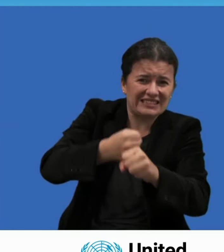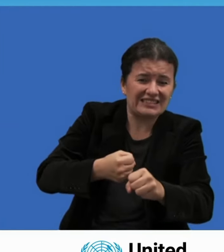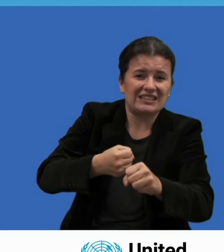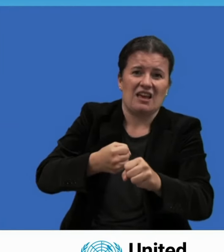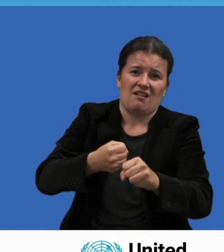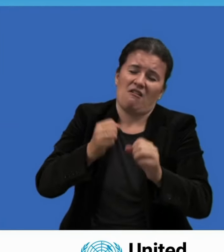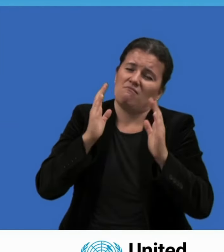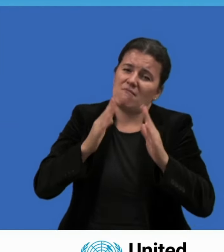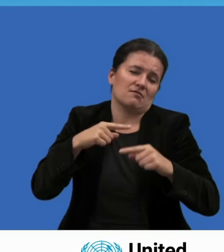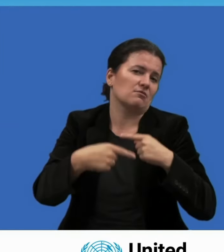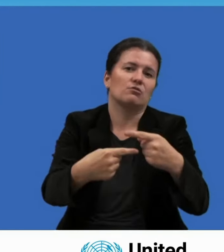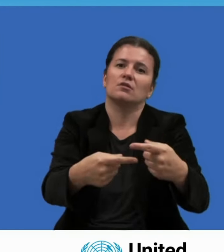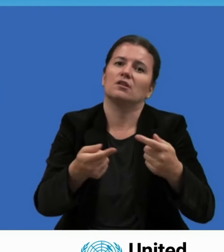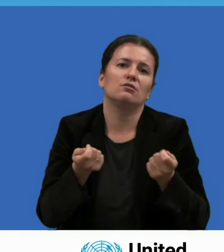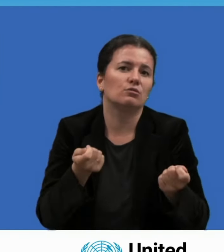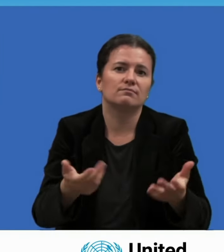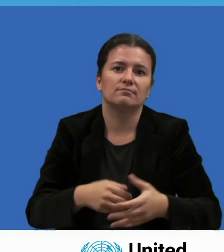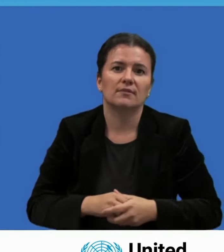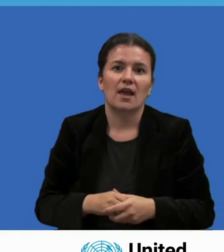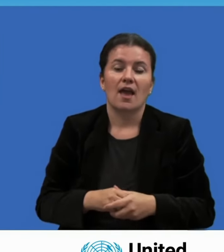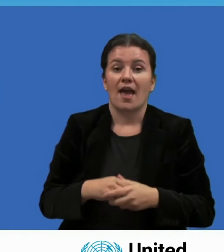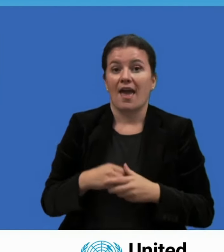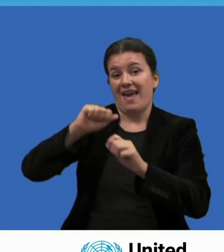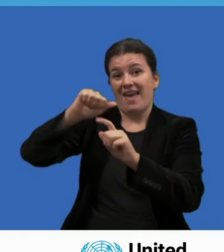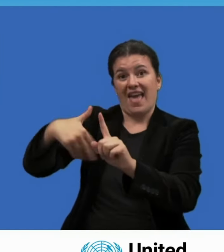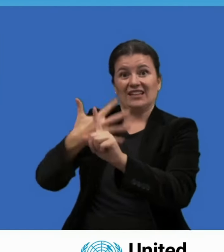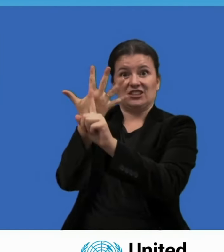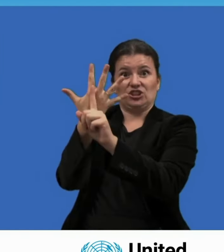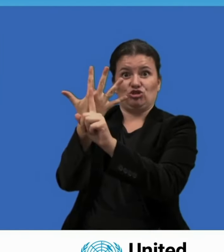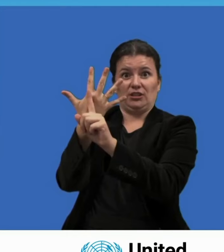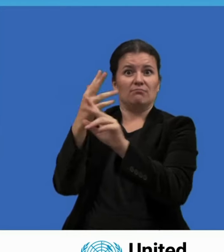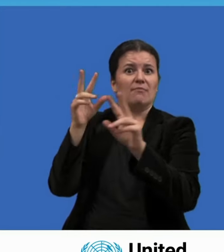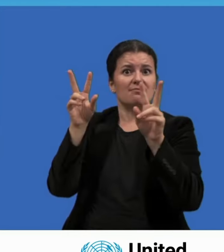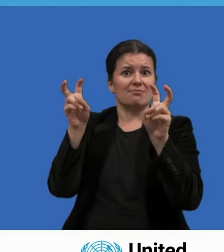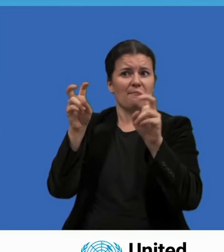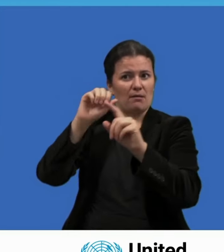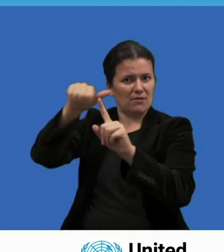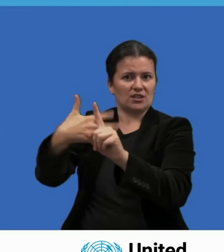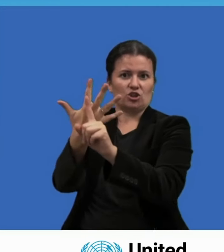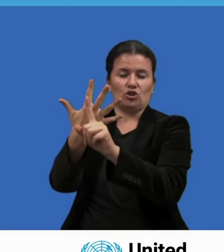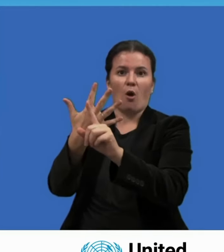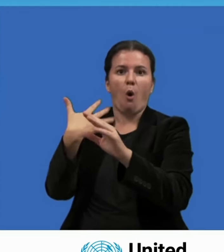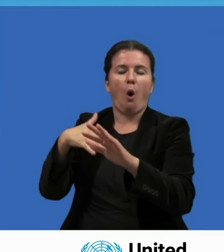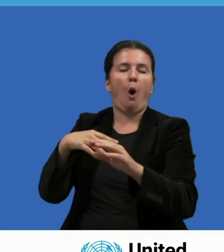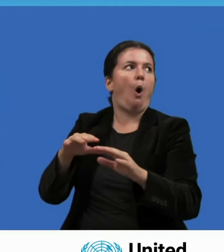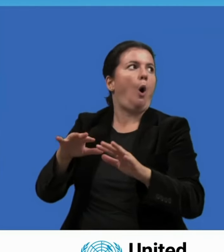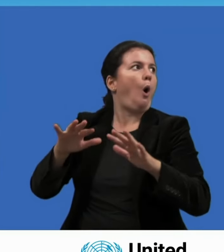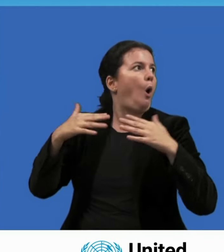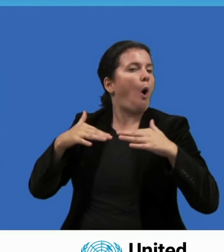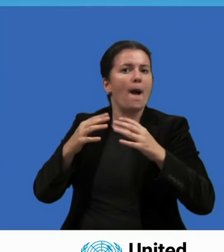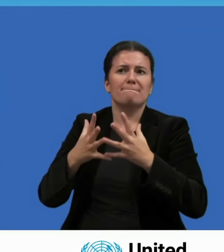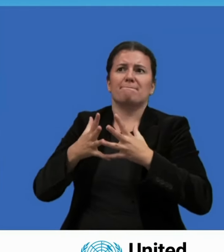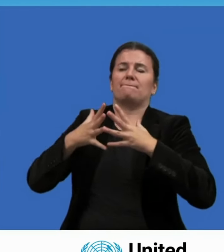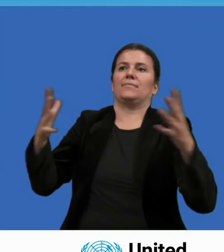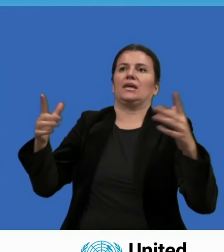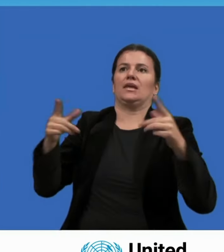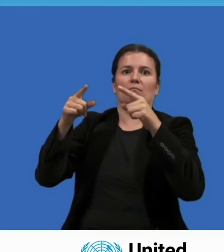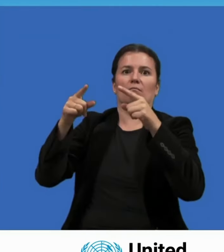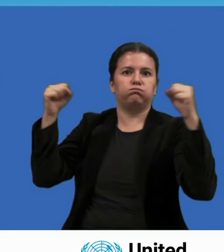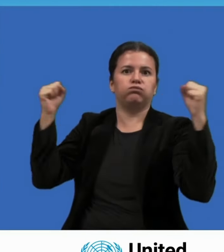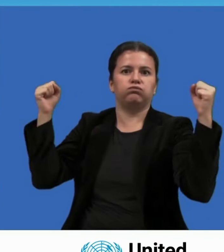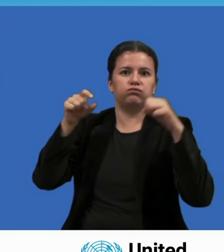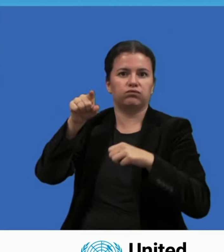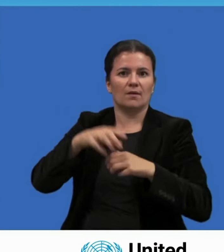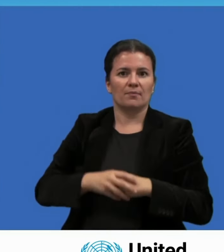caminha para se tornarem o nosso maior fracasso coletivo. No ritmo atual de implementação,